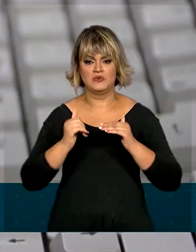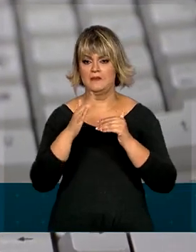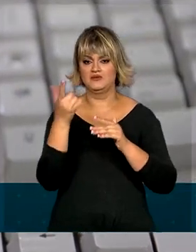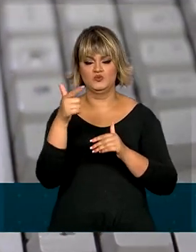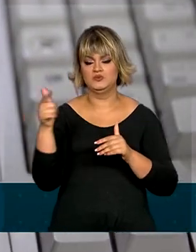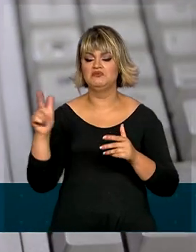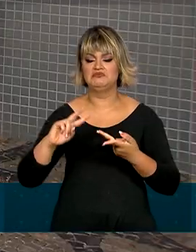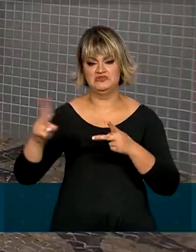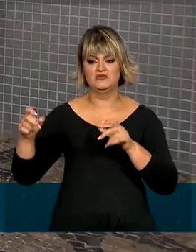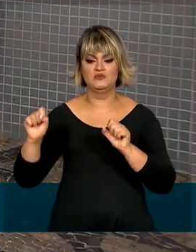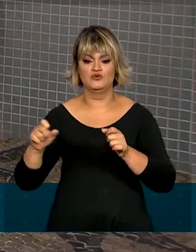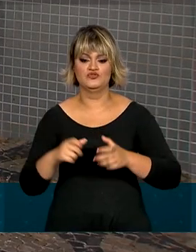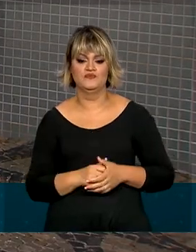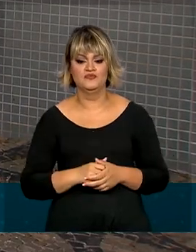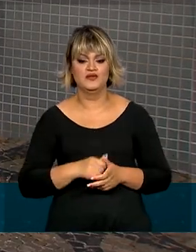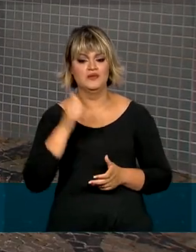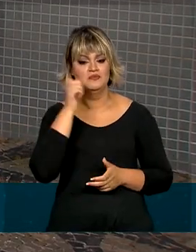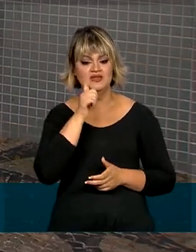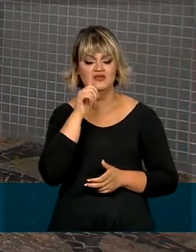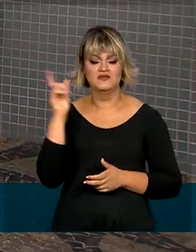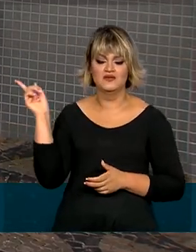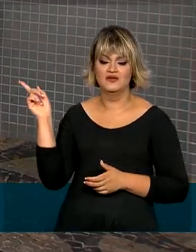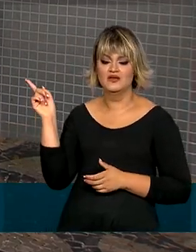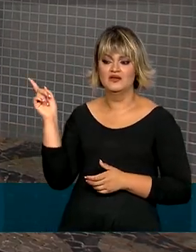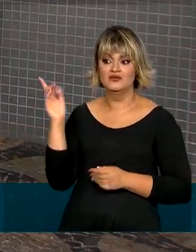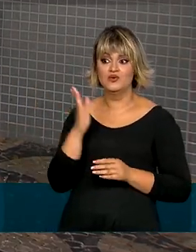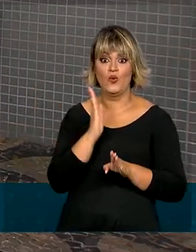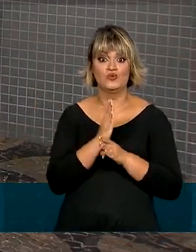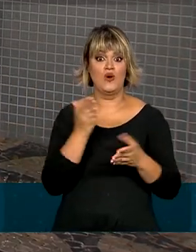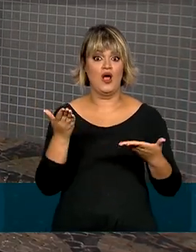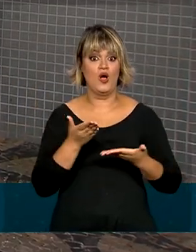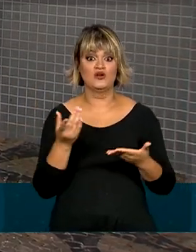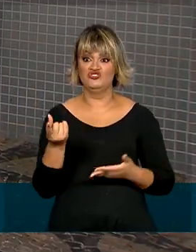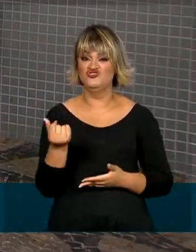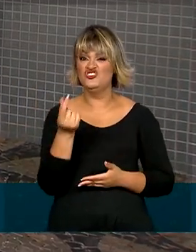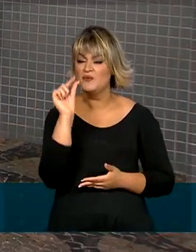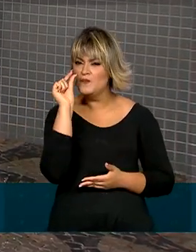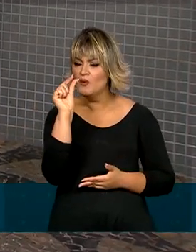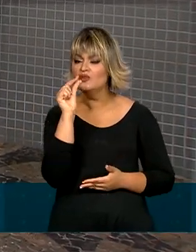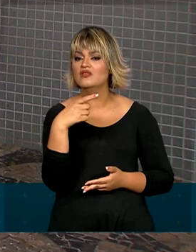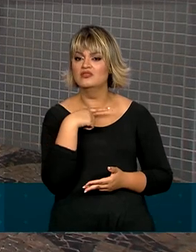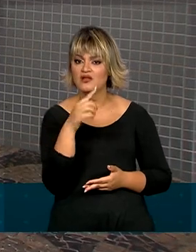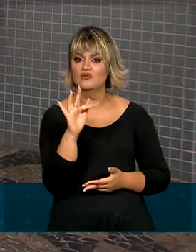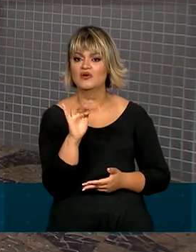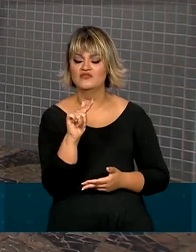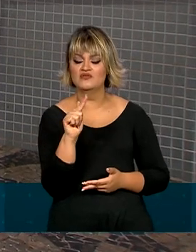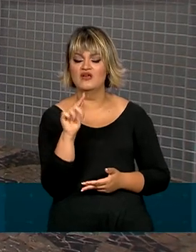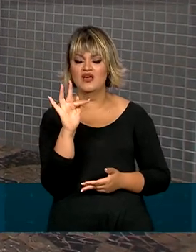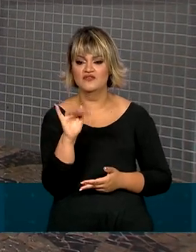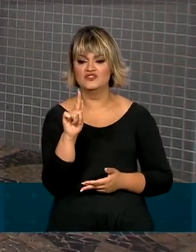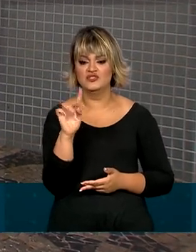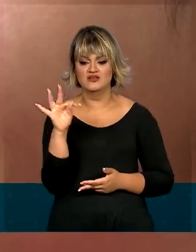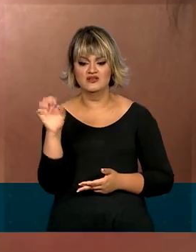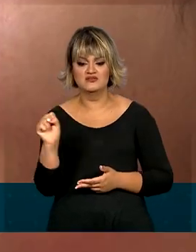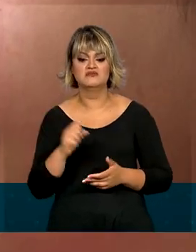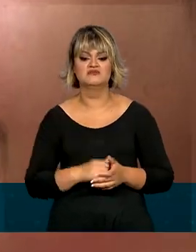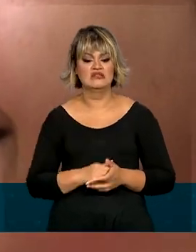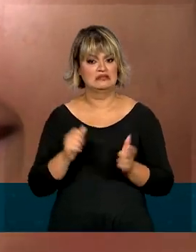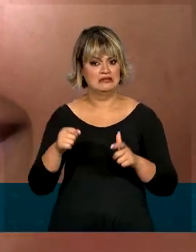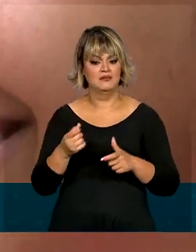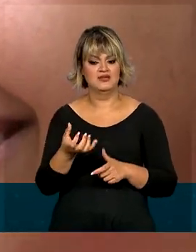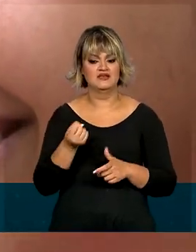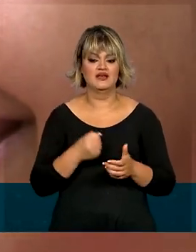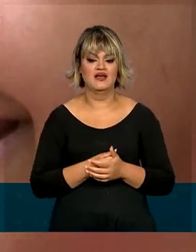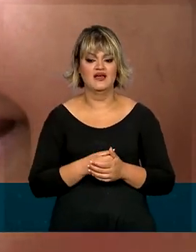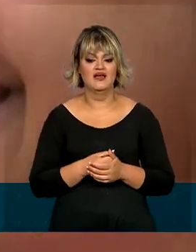outras contas. Gabriela só descobriu agora que tem um saque pequeno do FGTS, extraordinário para receber.